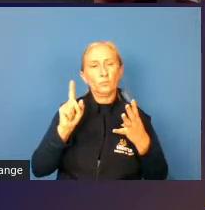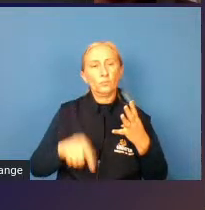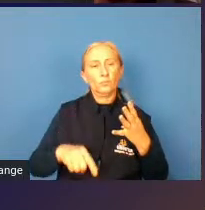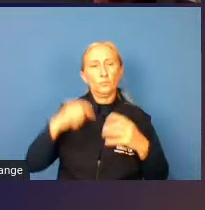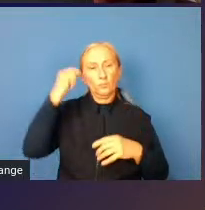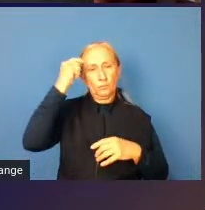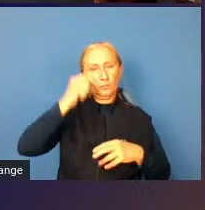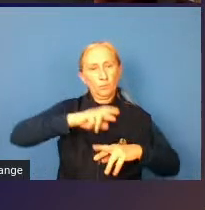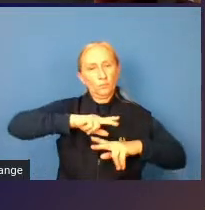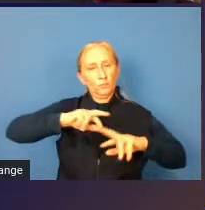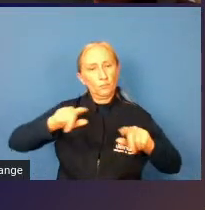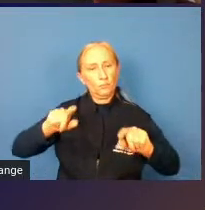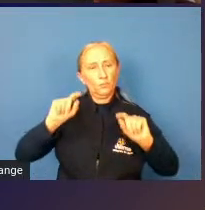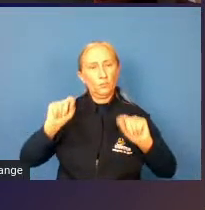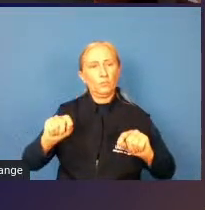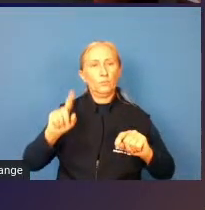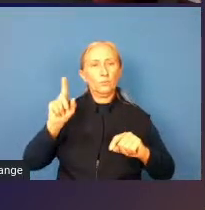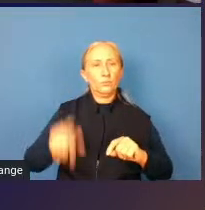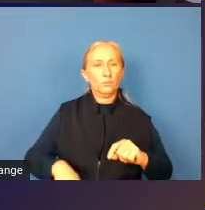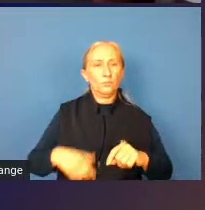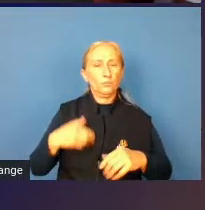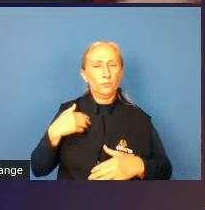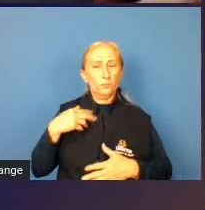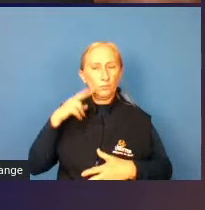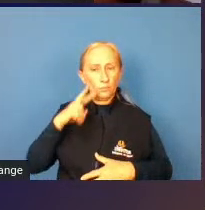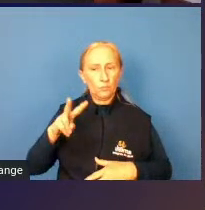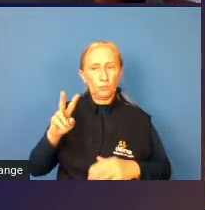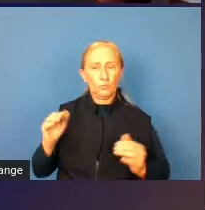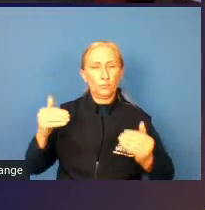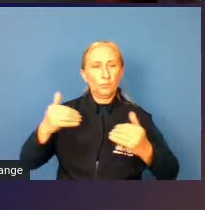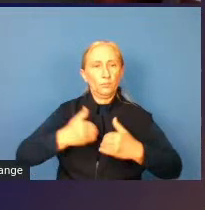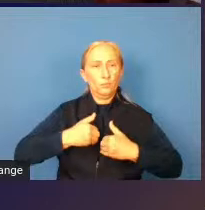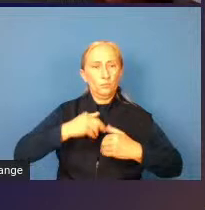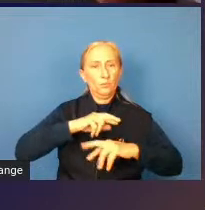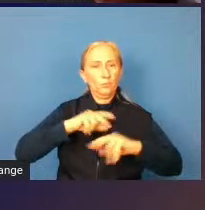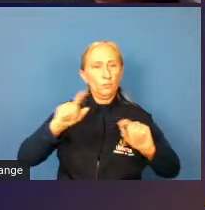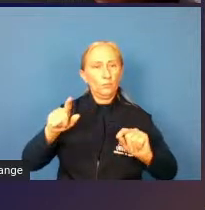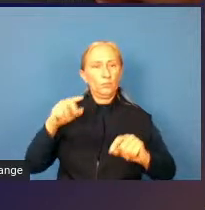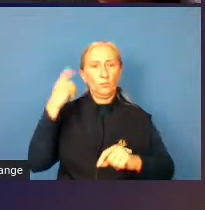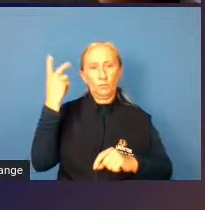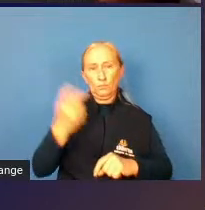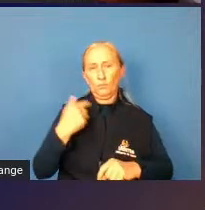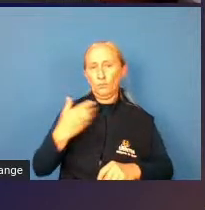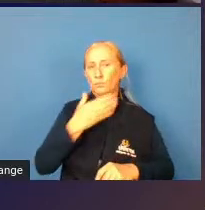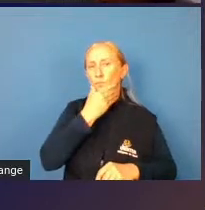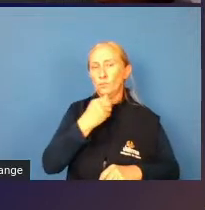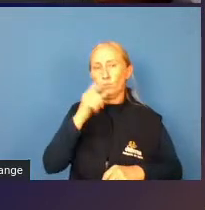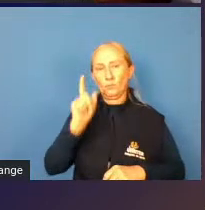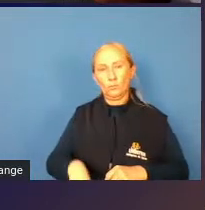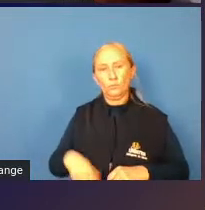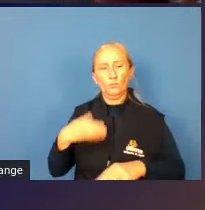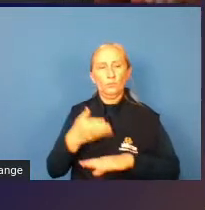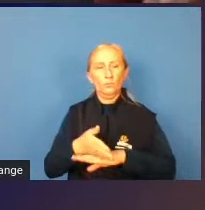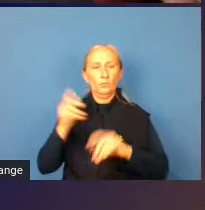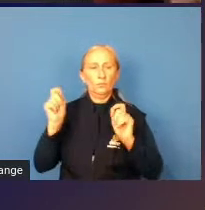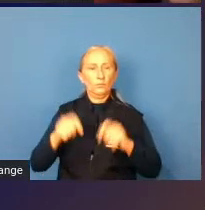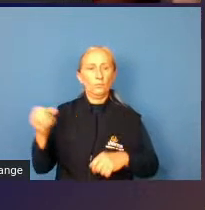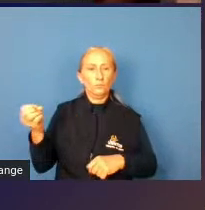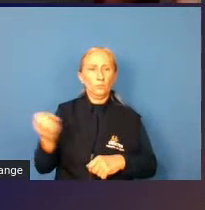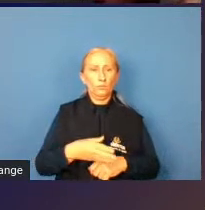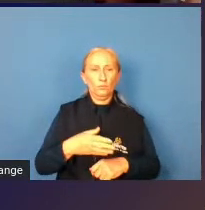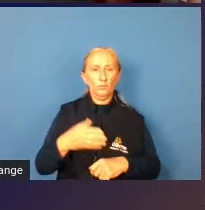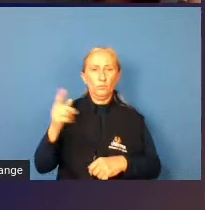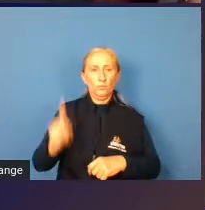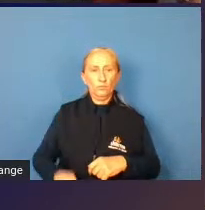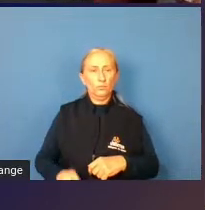neurodiversidade ou seja que ele vê o autismo como uma diversidade da natureza humana então aí que entra a condição de novo um